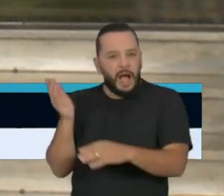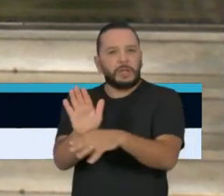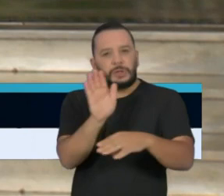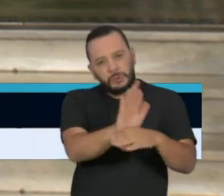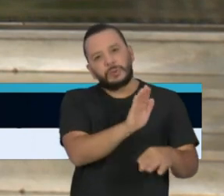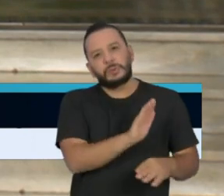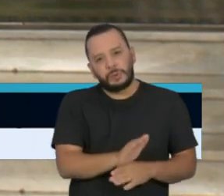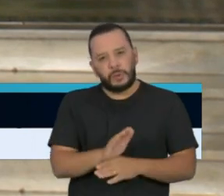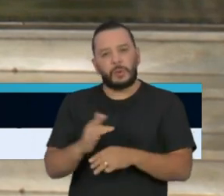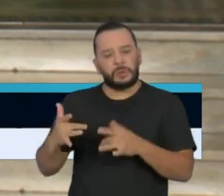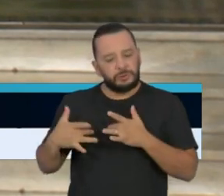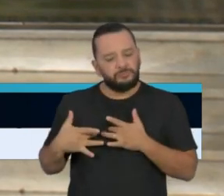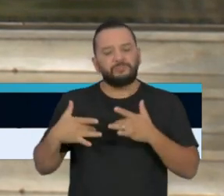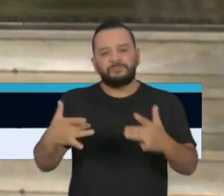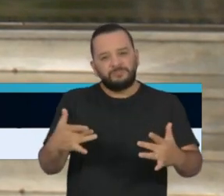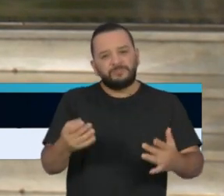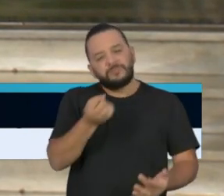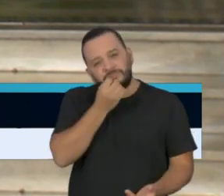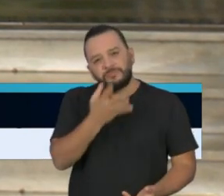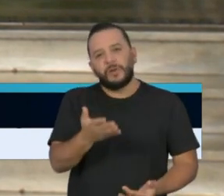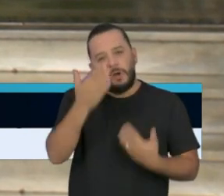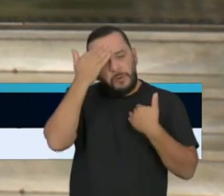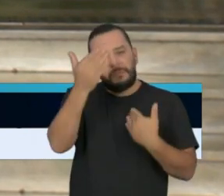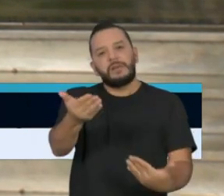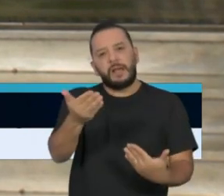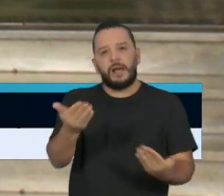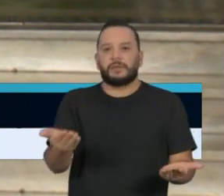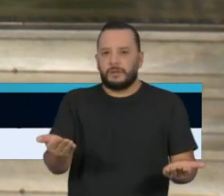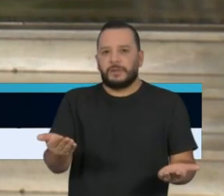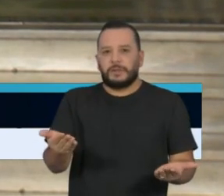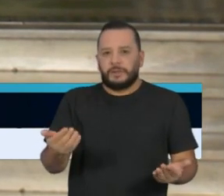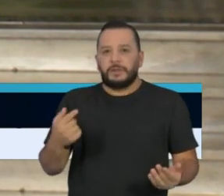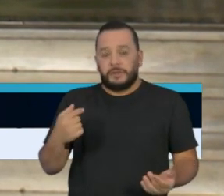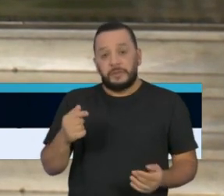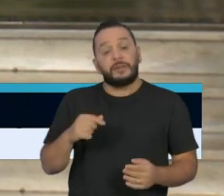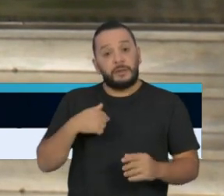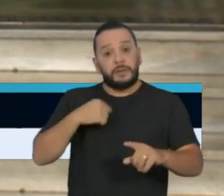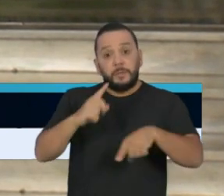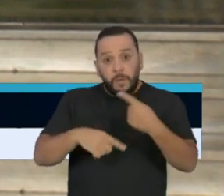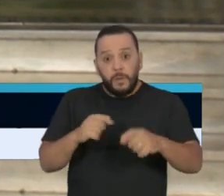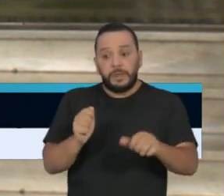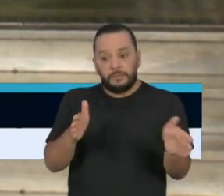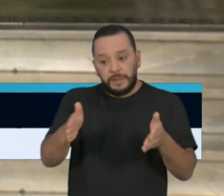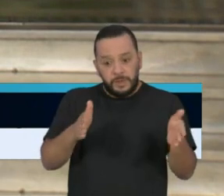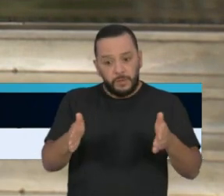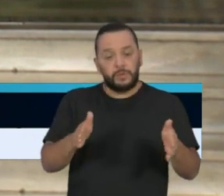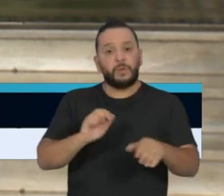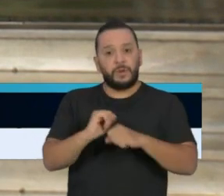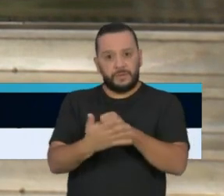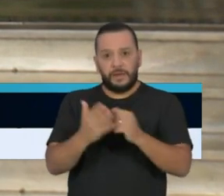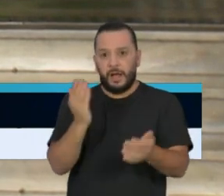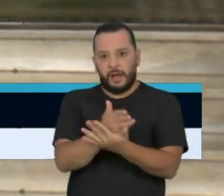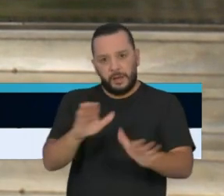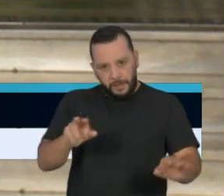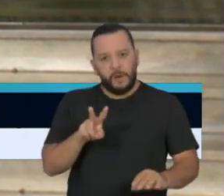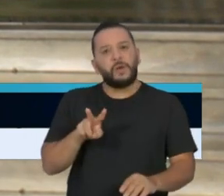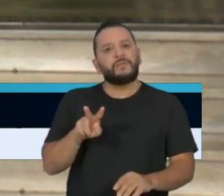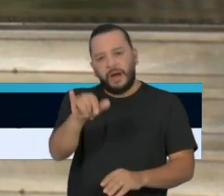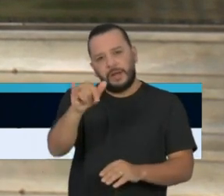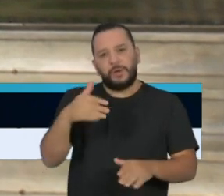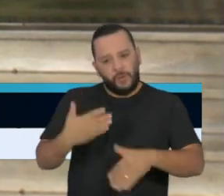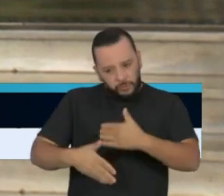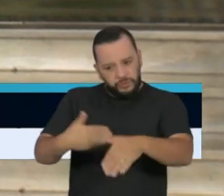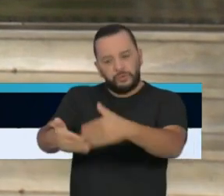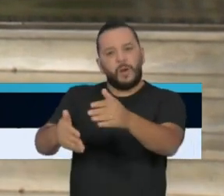movimento de solidariedade, que, a meu ver, prosseguirá mesmo depois de vencermos esta crise. Eu passo a